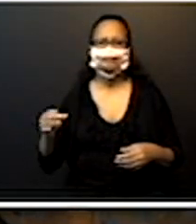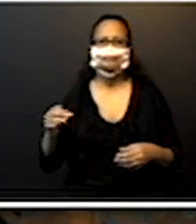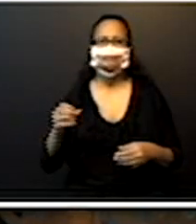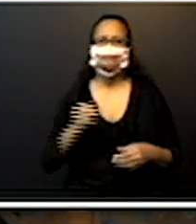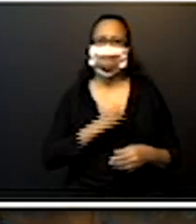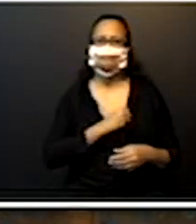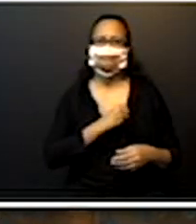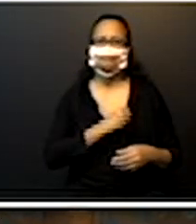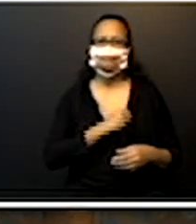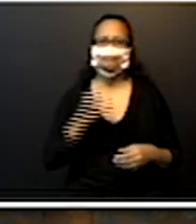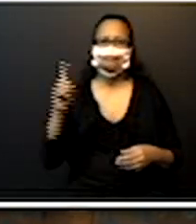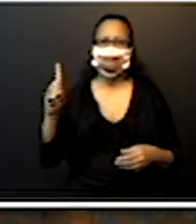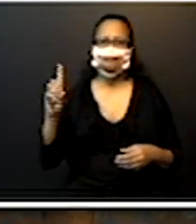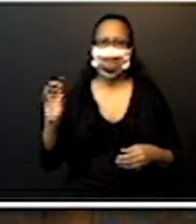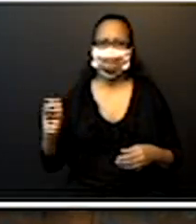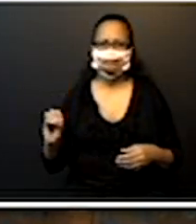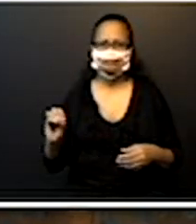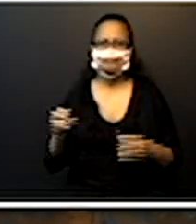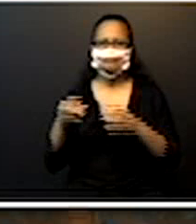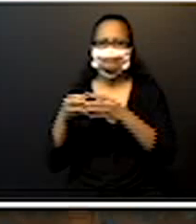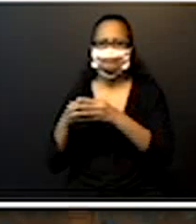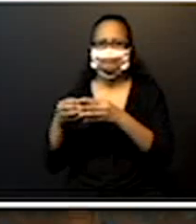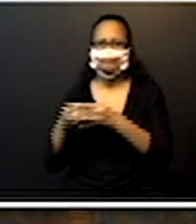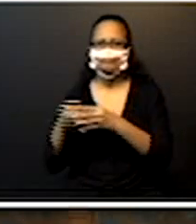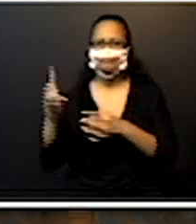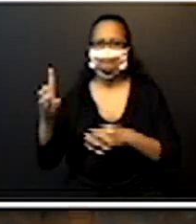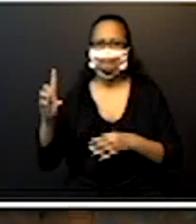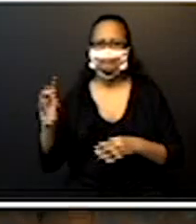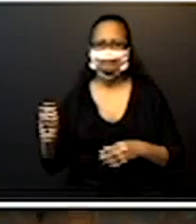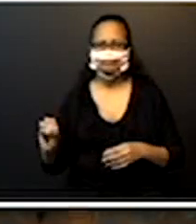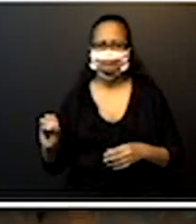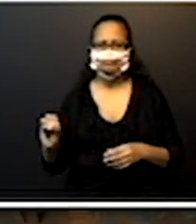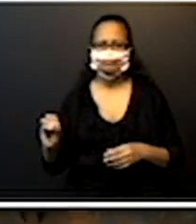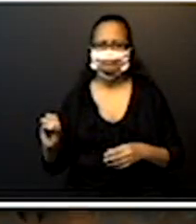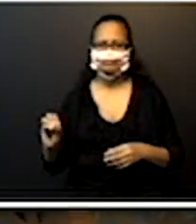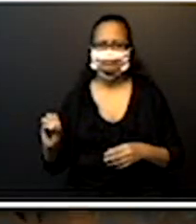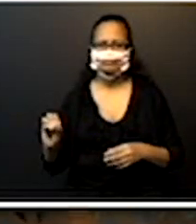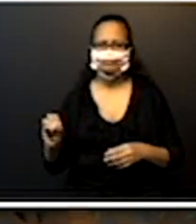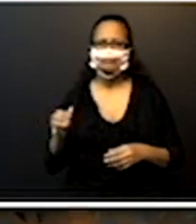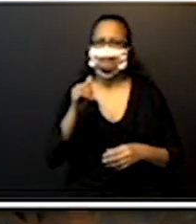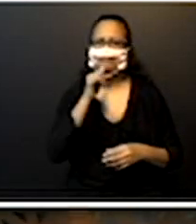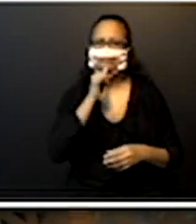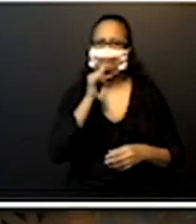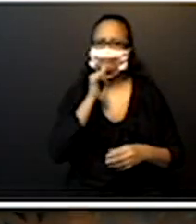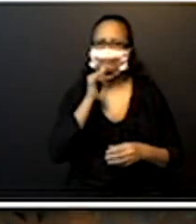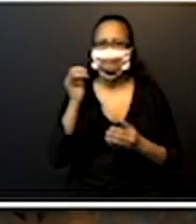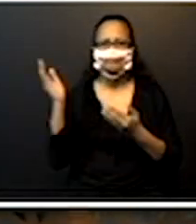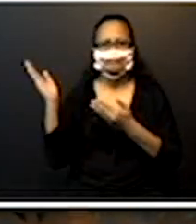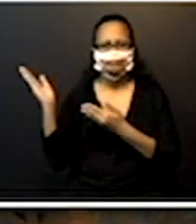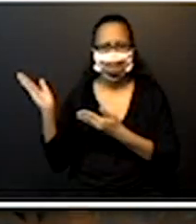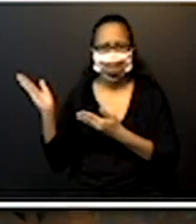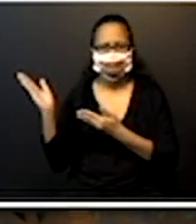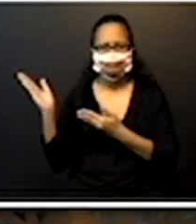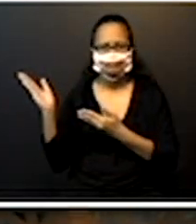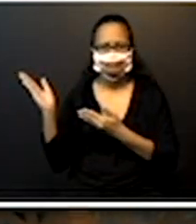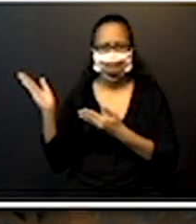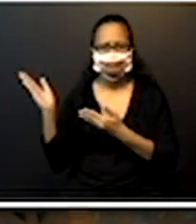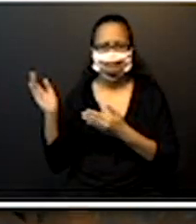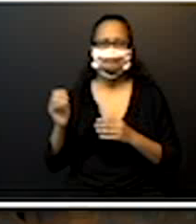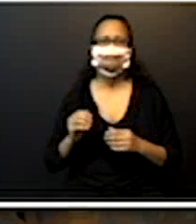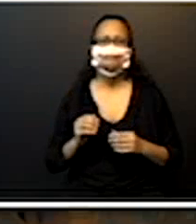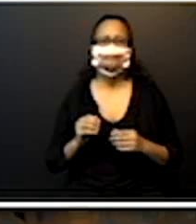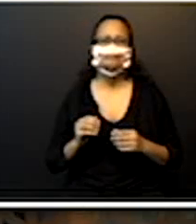Agrupamentos, grupinhos de 10. Olha lá. Eu trouxe alguns exemplos aqui para nós. Todo